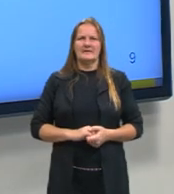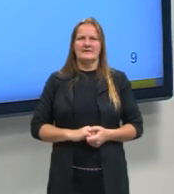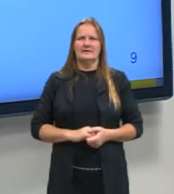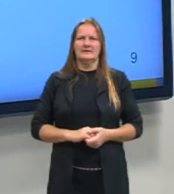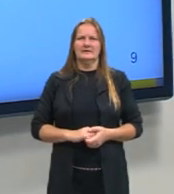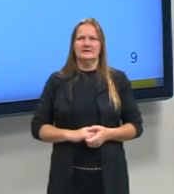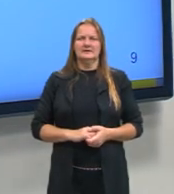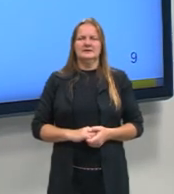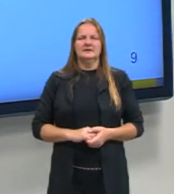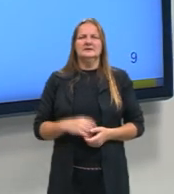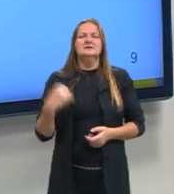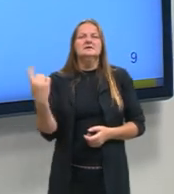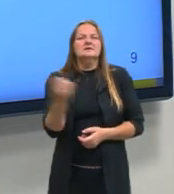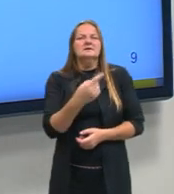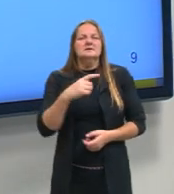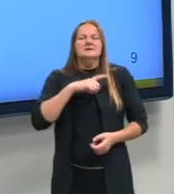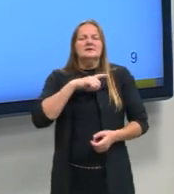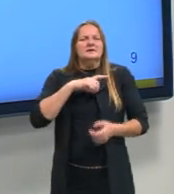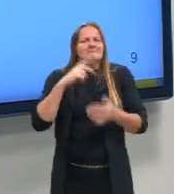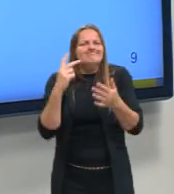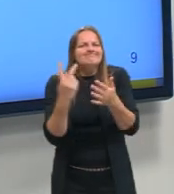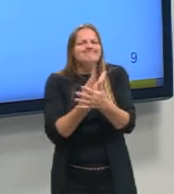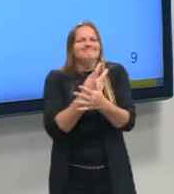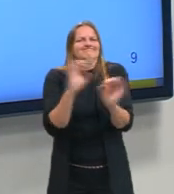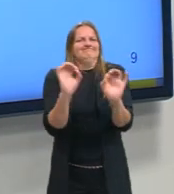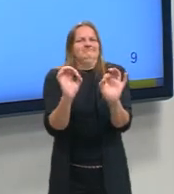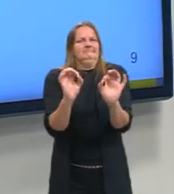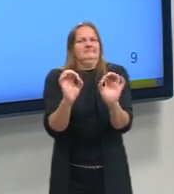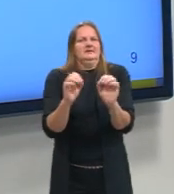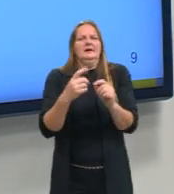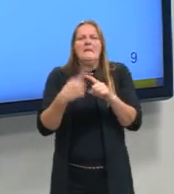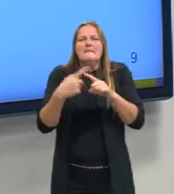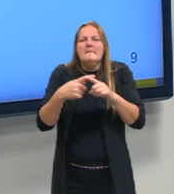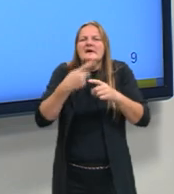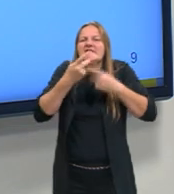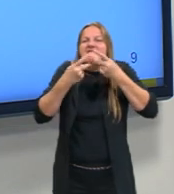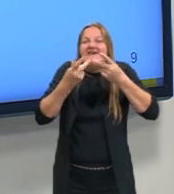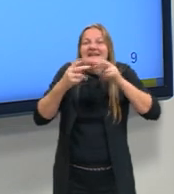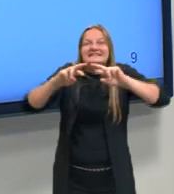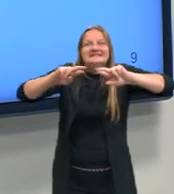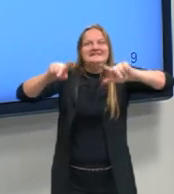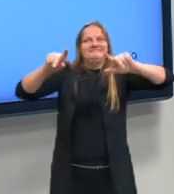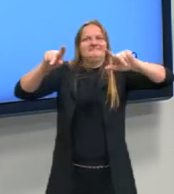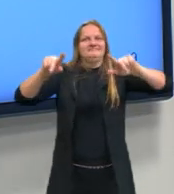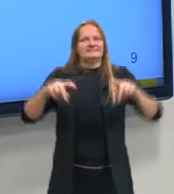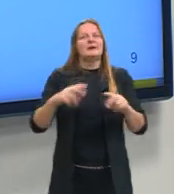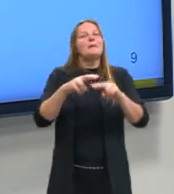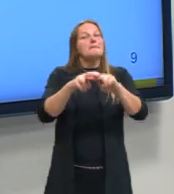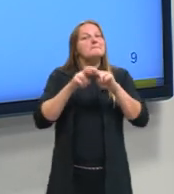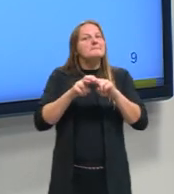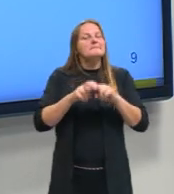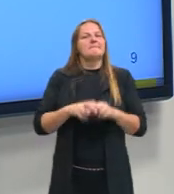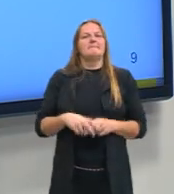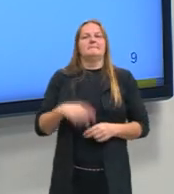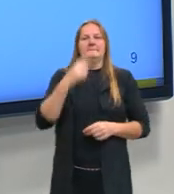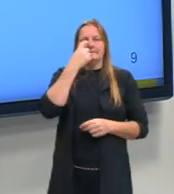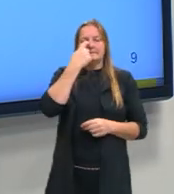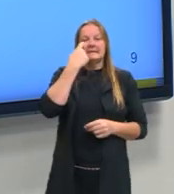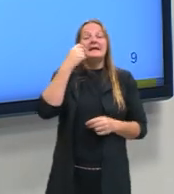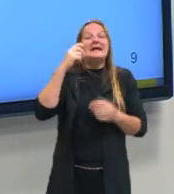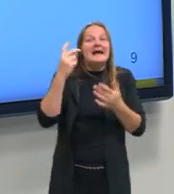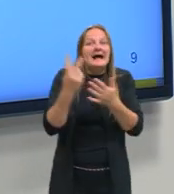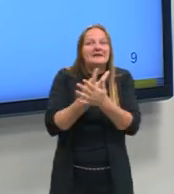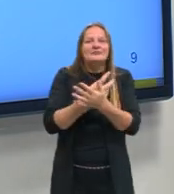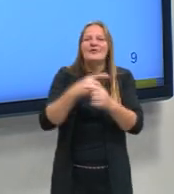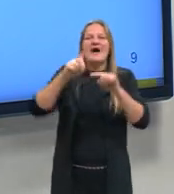a gente tenha um erro ali, a gente tem uma fala diferente. Então, é errado achar que a